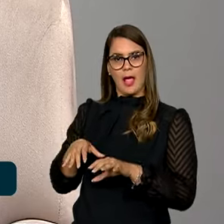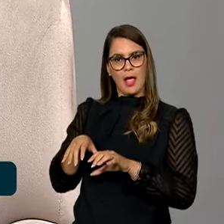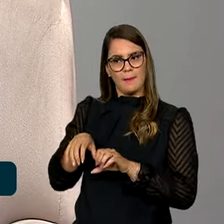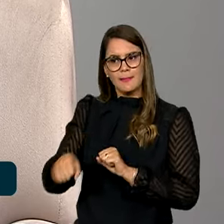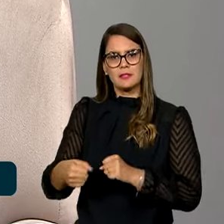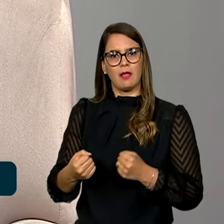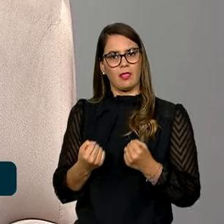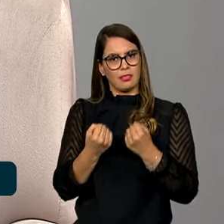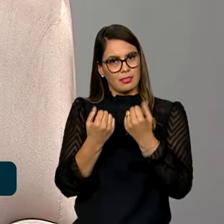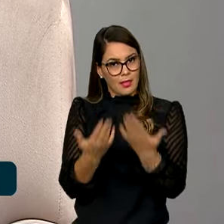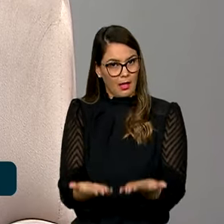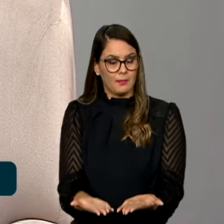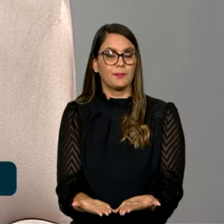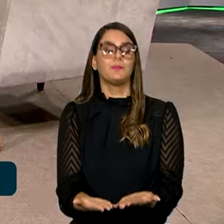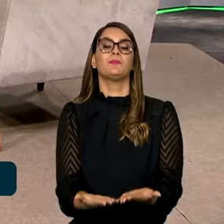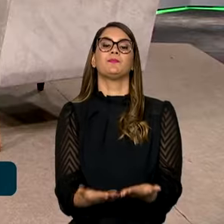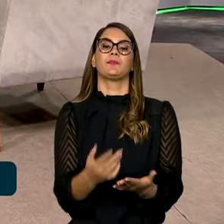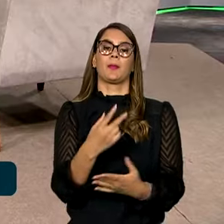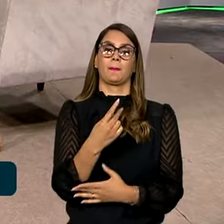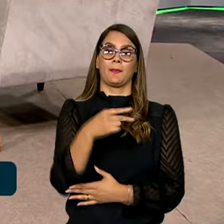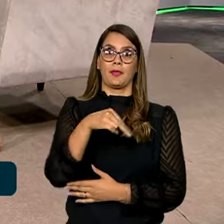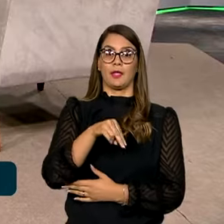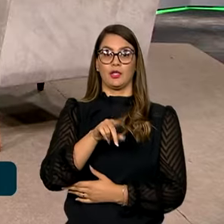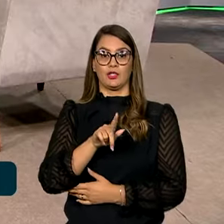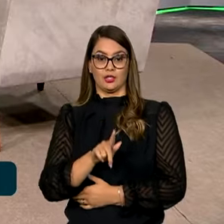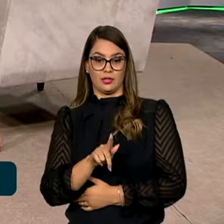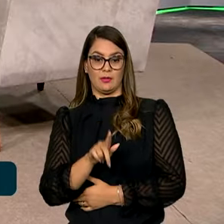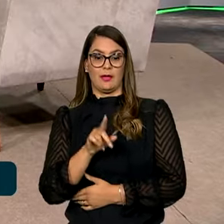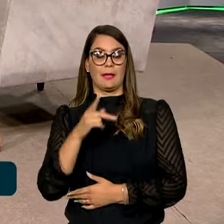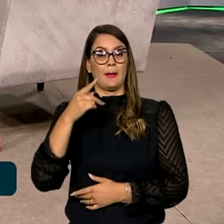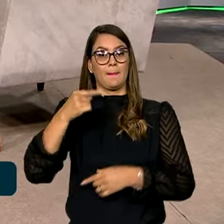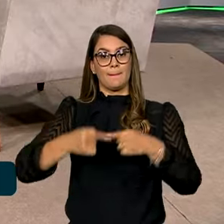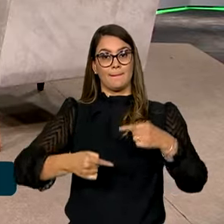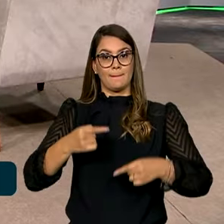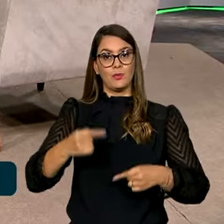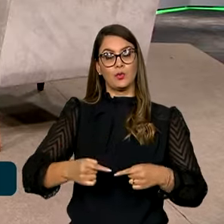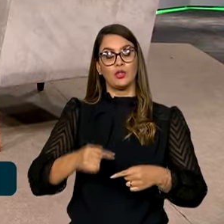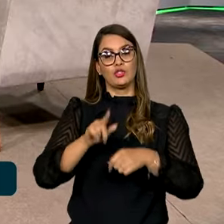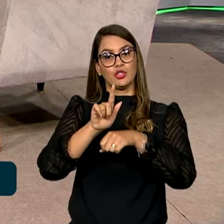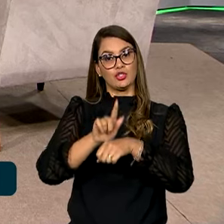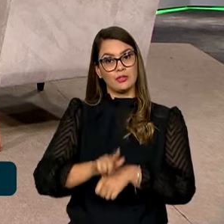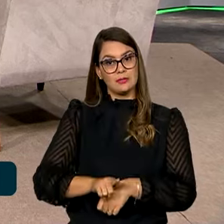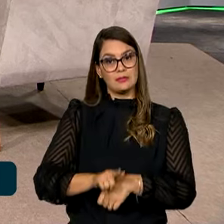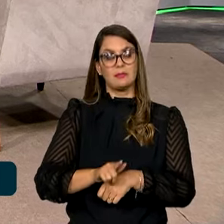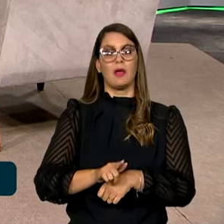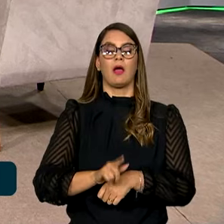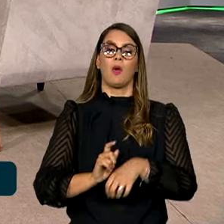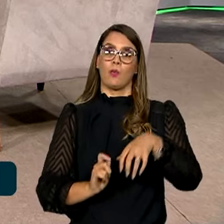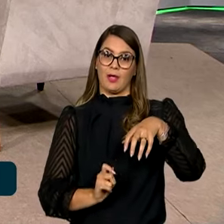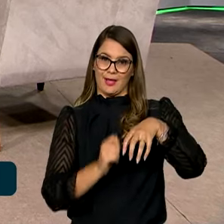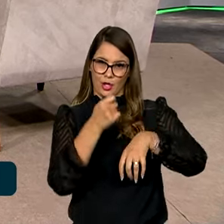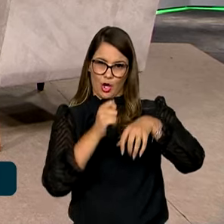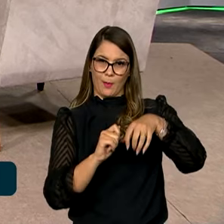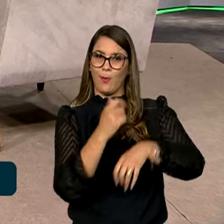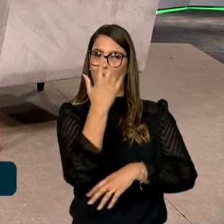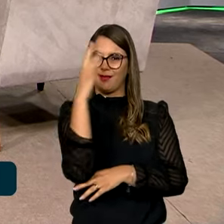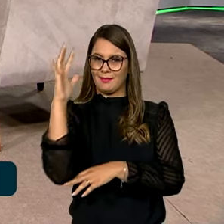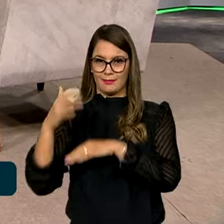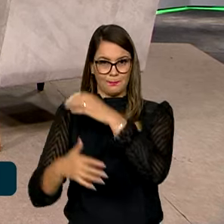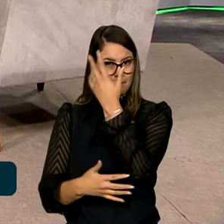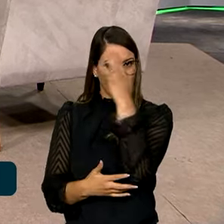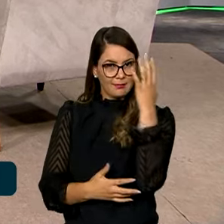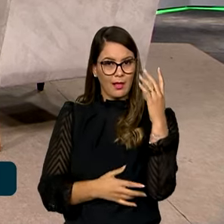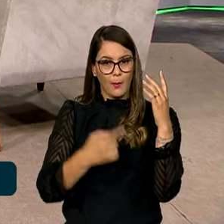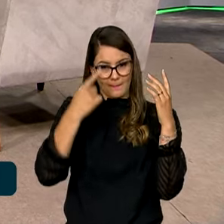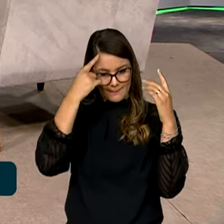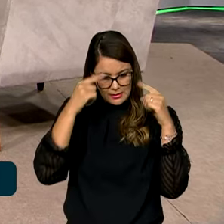entrega. E a PNGTAC, que a Política Nacional de Gestão Territorial e Ambiental Quilombola, que é pensar um